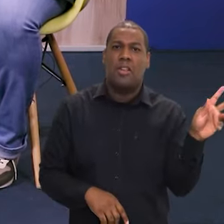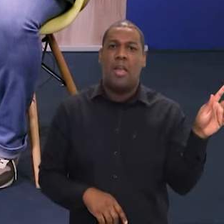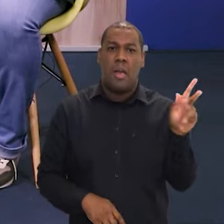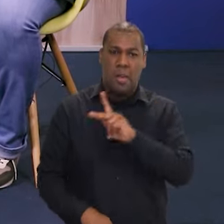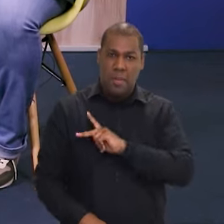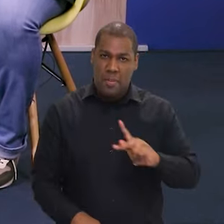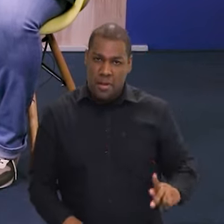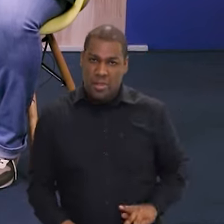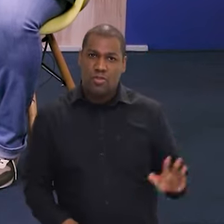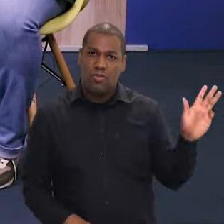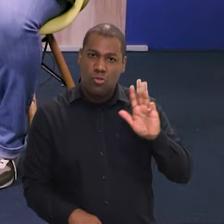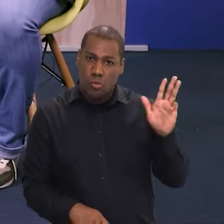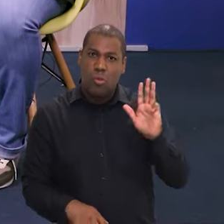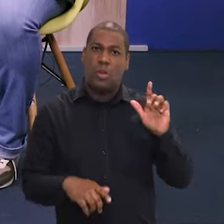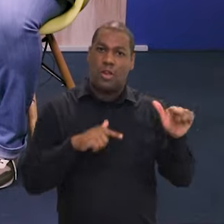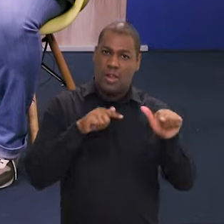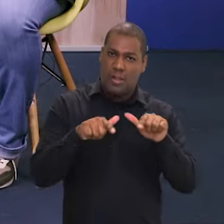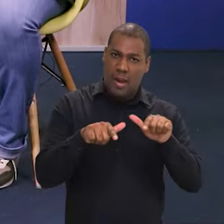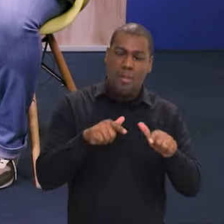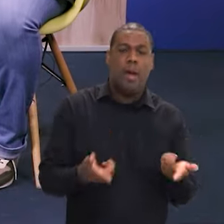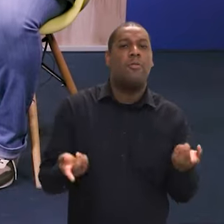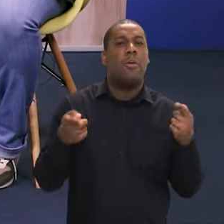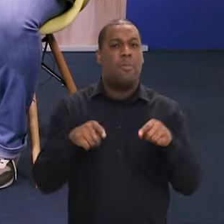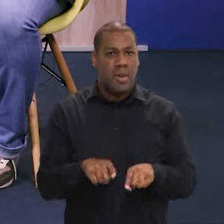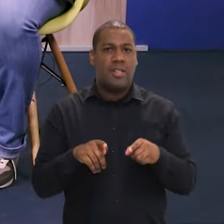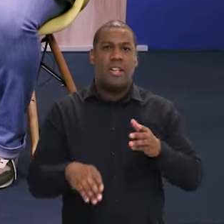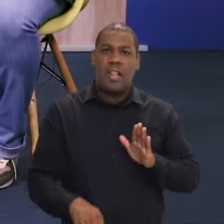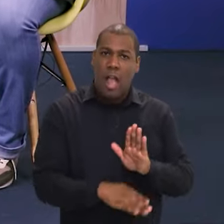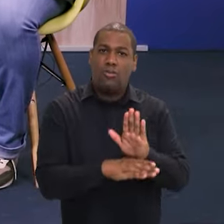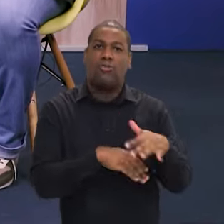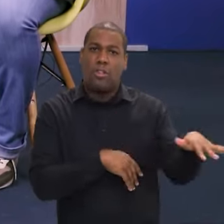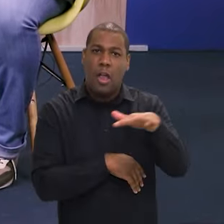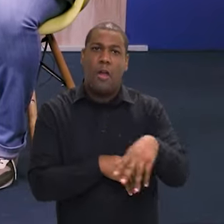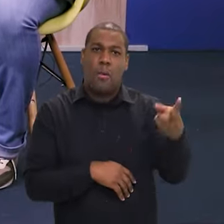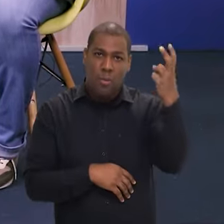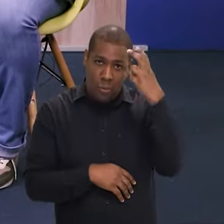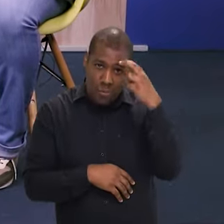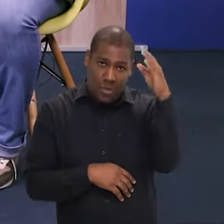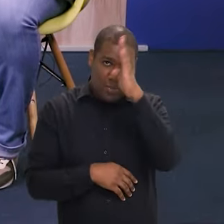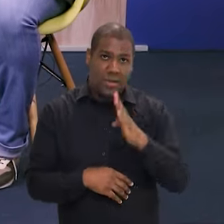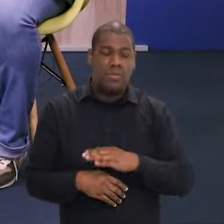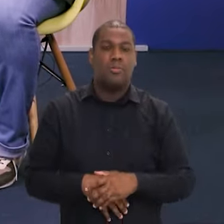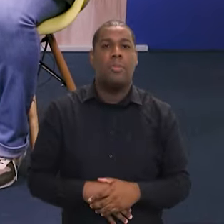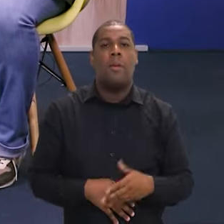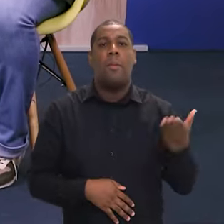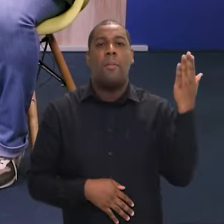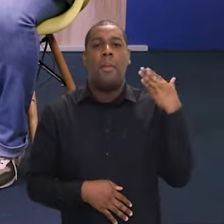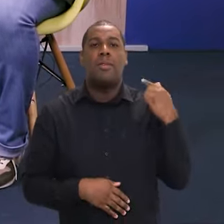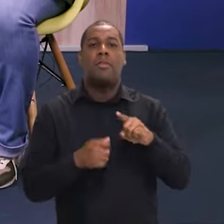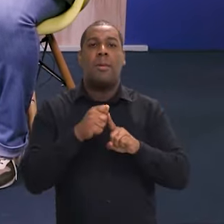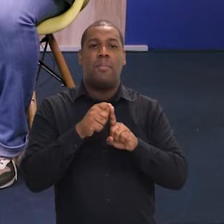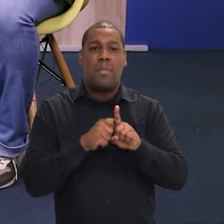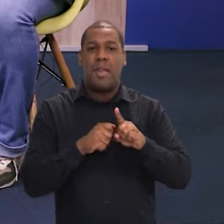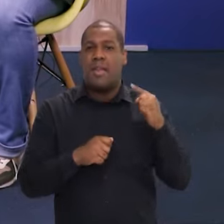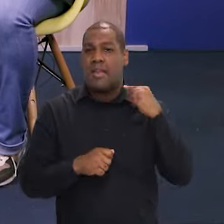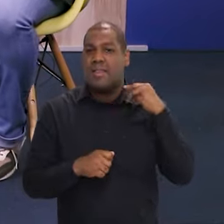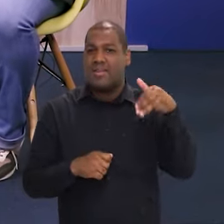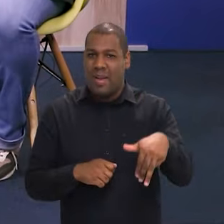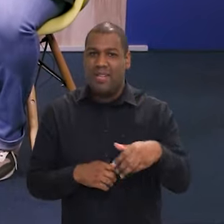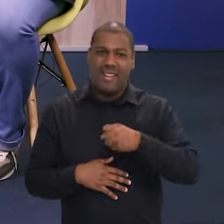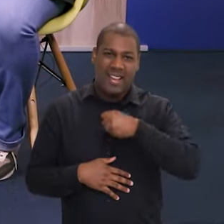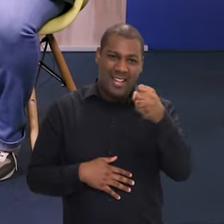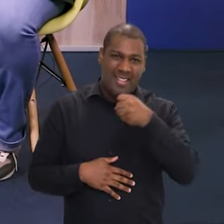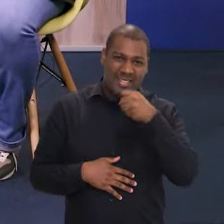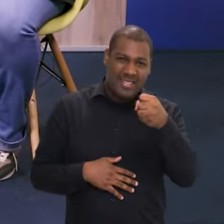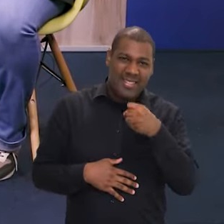presidente Lula está nos dando e fazer alguma coisa efetiva pelo setor cultural do Brasil. Ministro, em maio do ano passado a gente te recebeu aqui no Brasil em